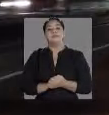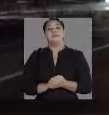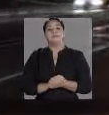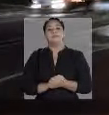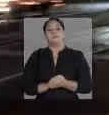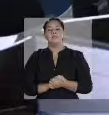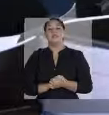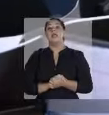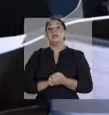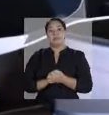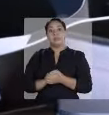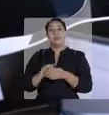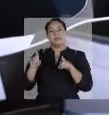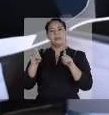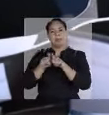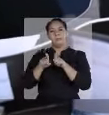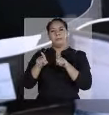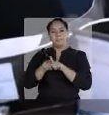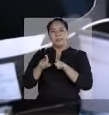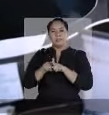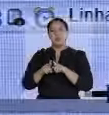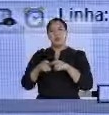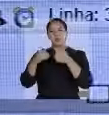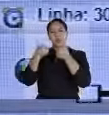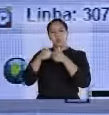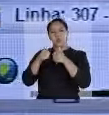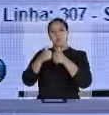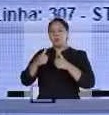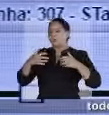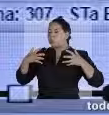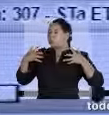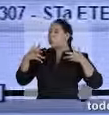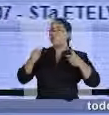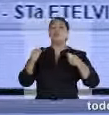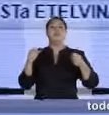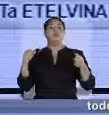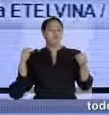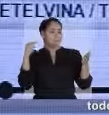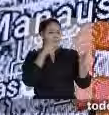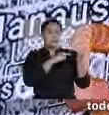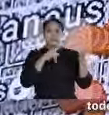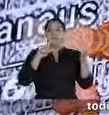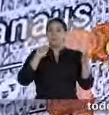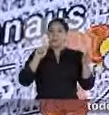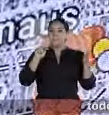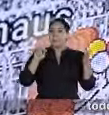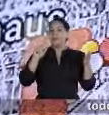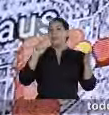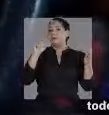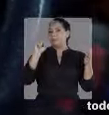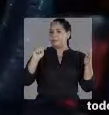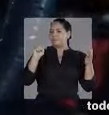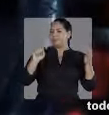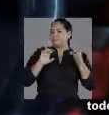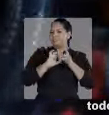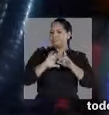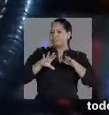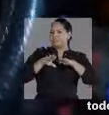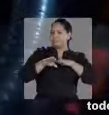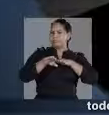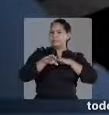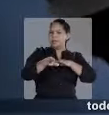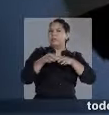sequência. Eles também reconhecerão nossos ônibus, todos já com GPS, dando a preferência do